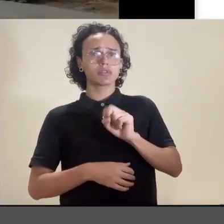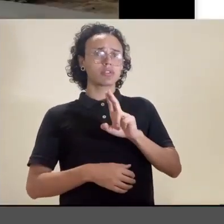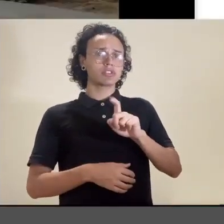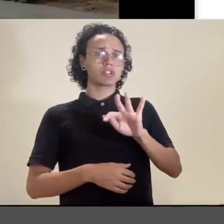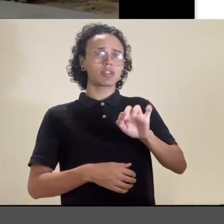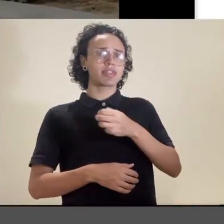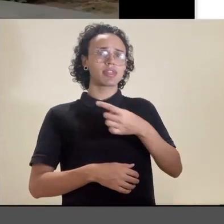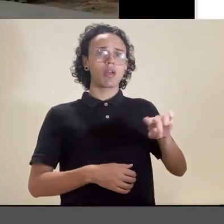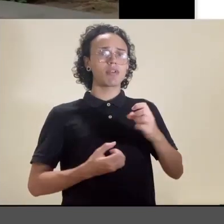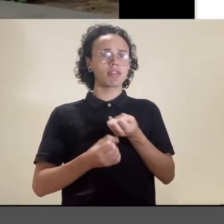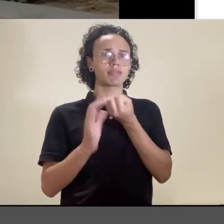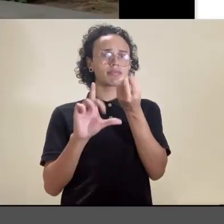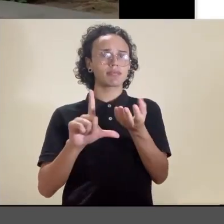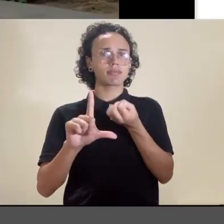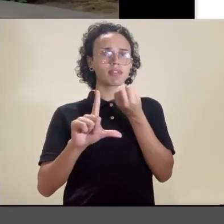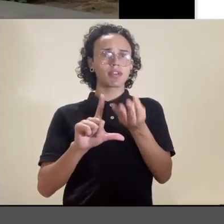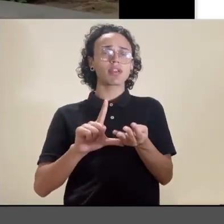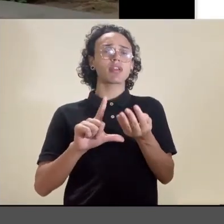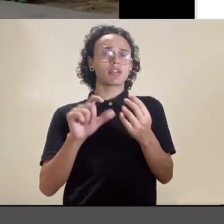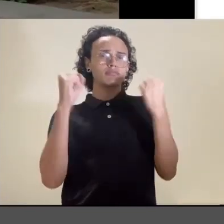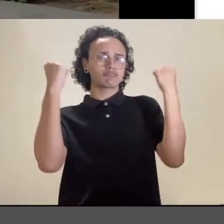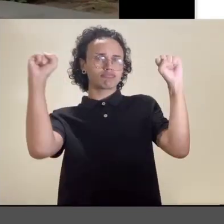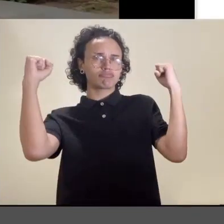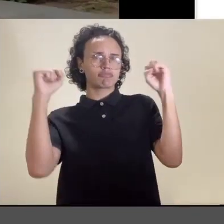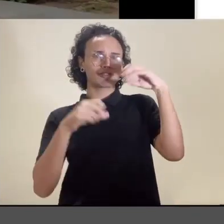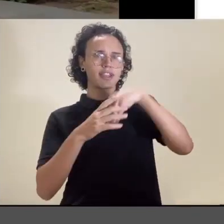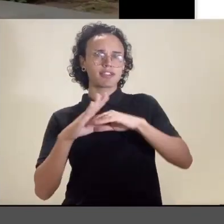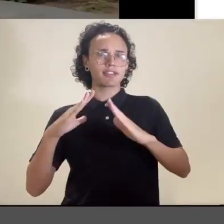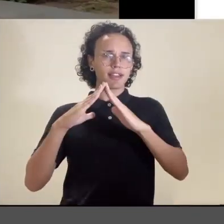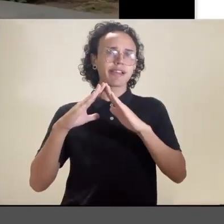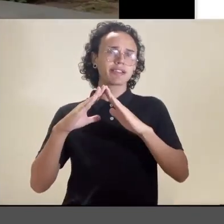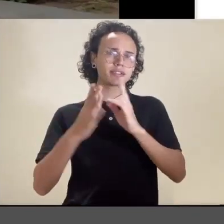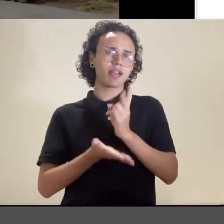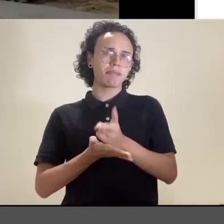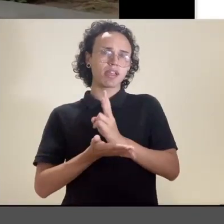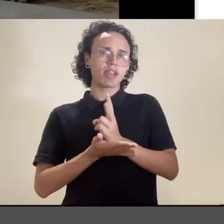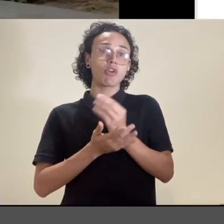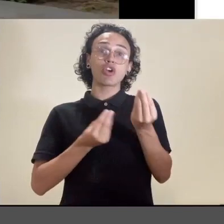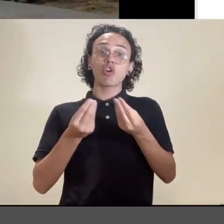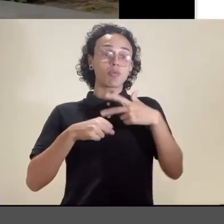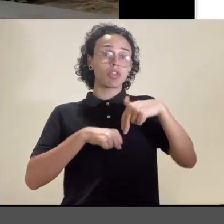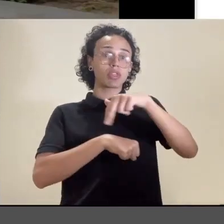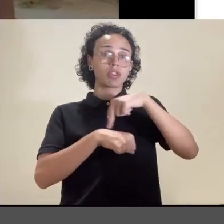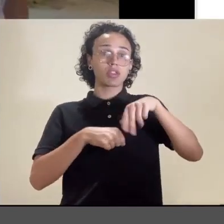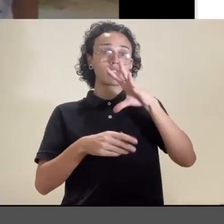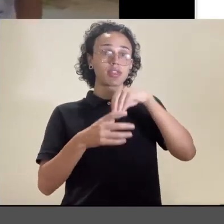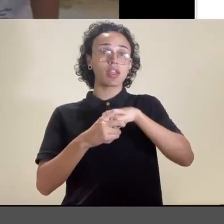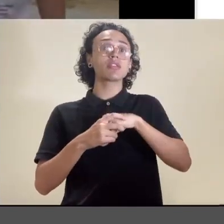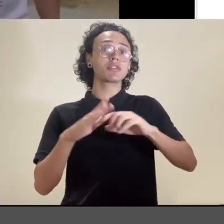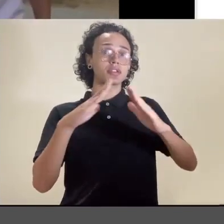sugestões de vídeos de atividade física no domicílio, de fazer